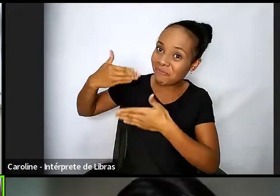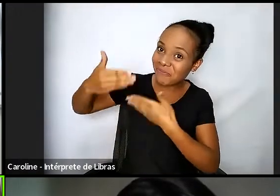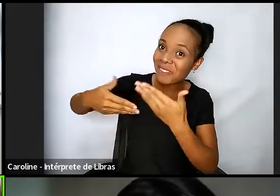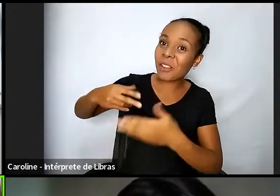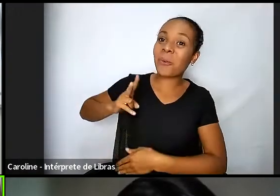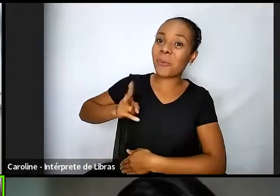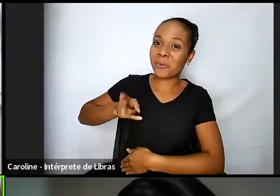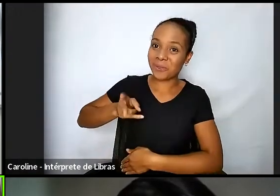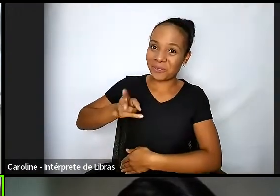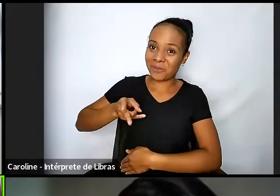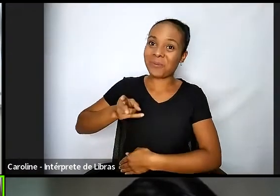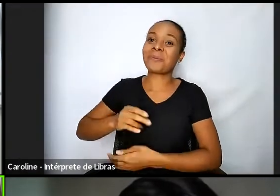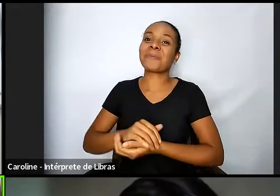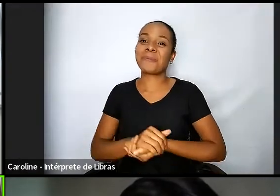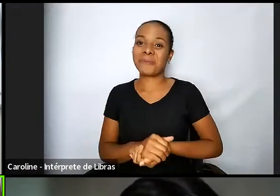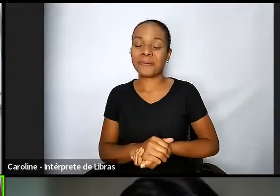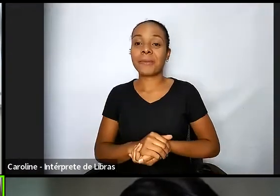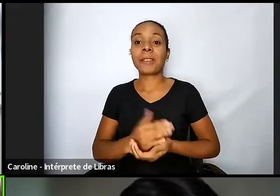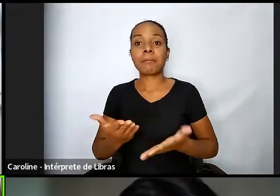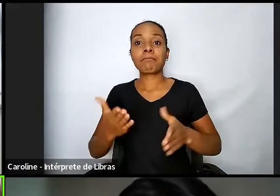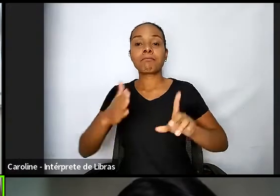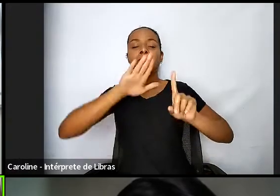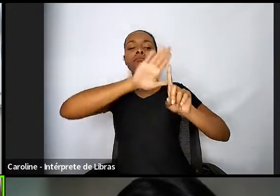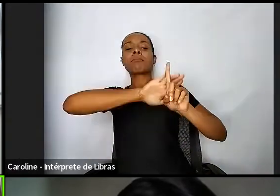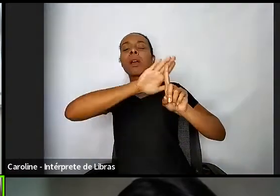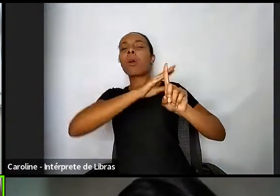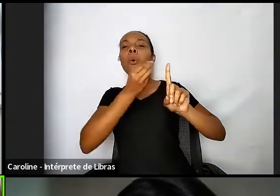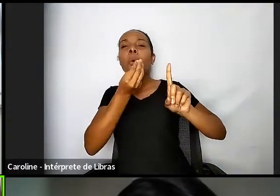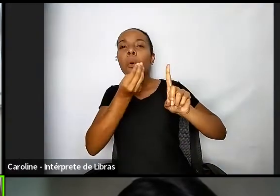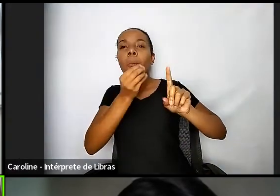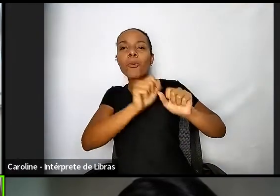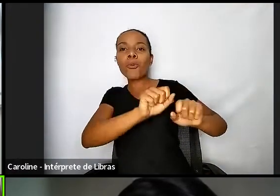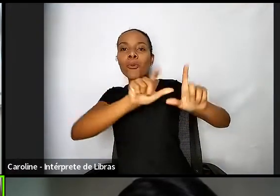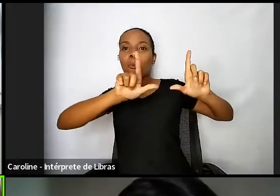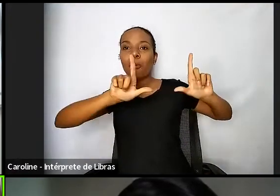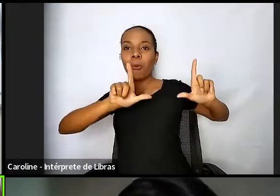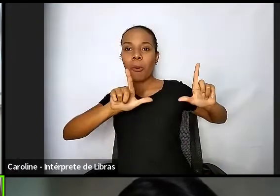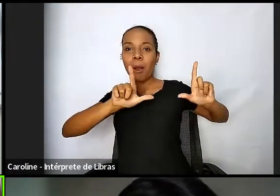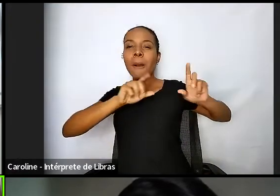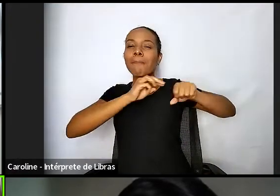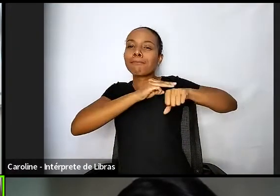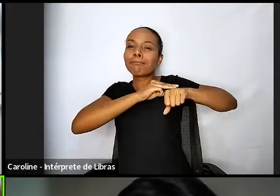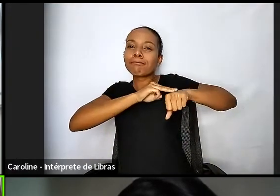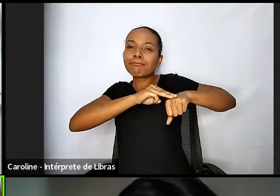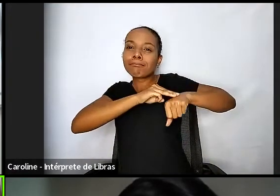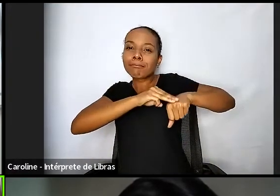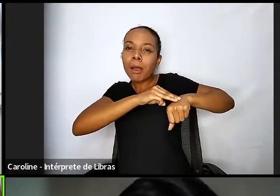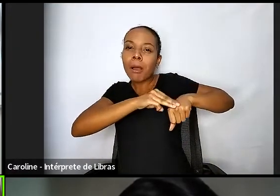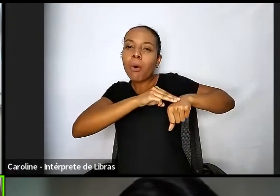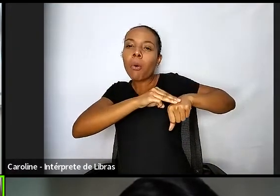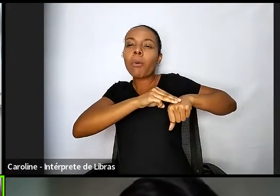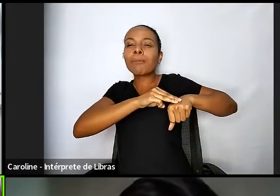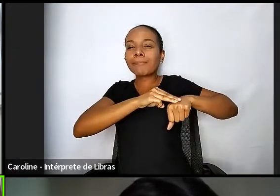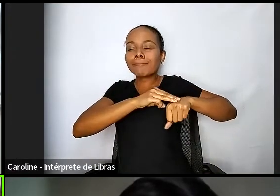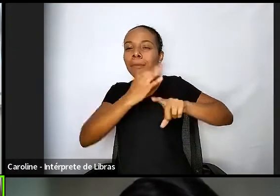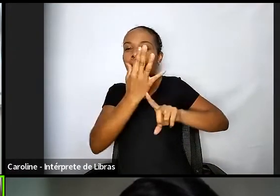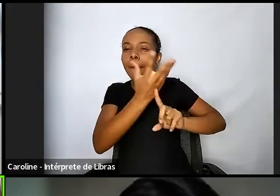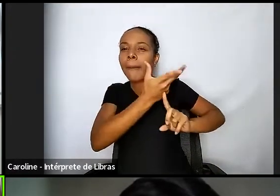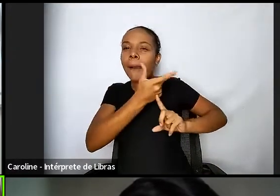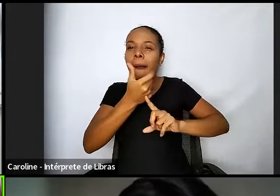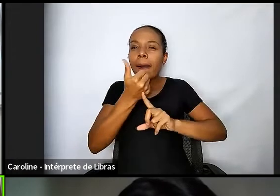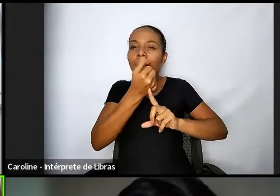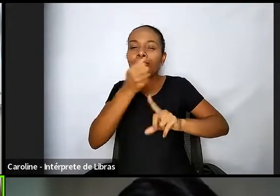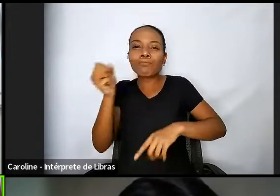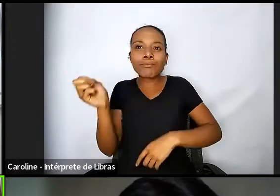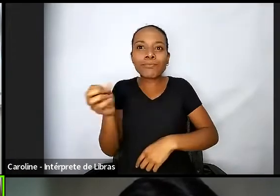de mim tem um quadro, um quadro marrom, bem com uma arte mais moderna. Eu